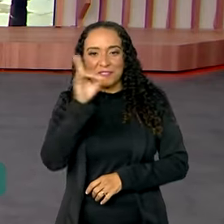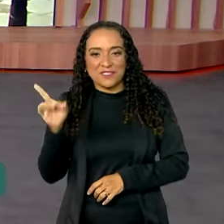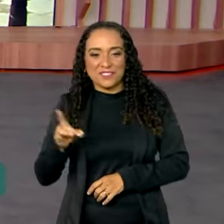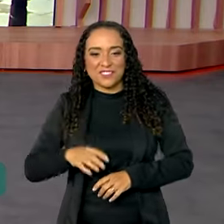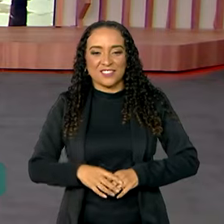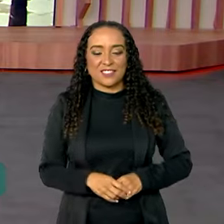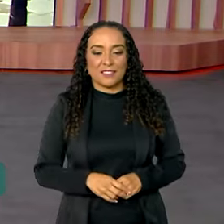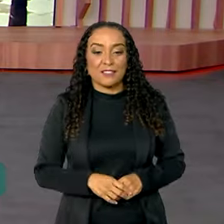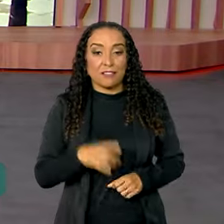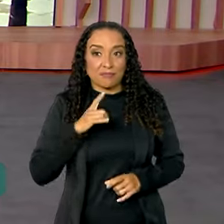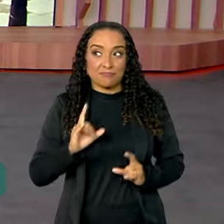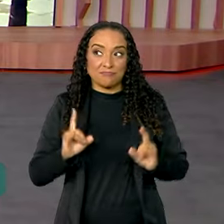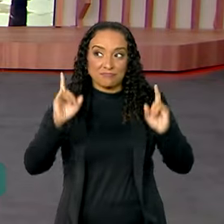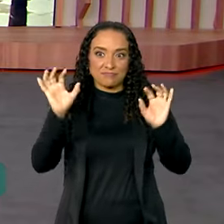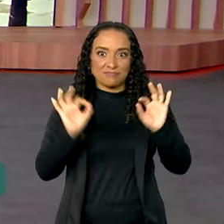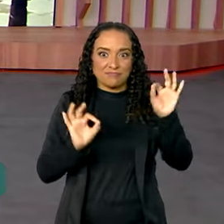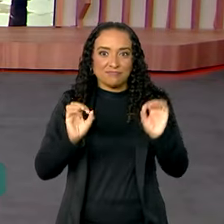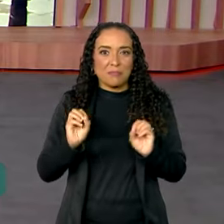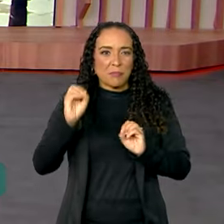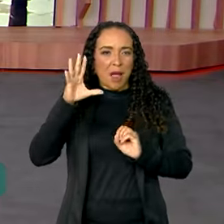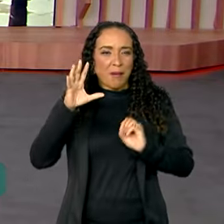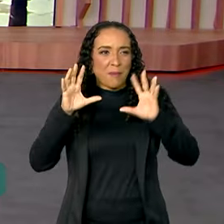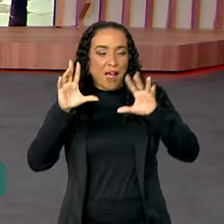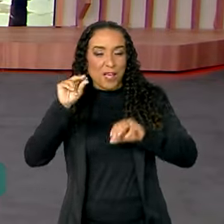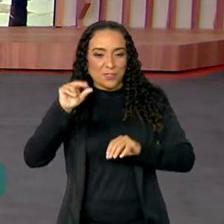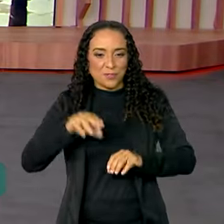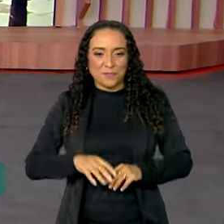pra você. Tem prédio aí já também iluminado de azul?